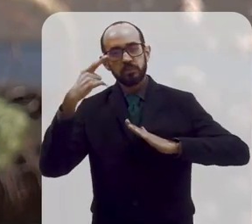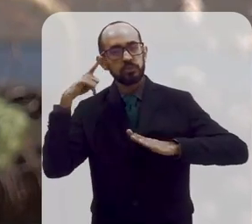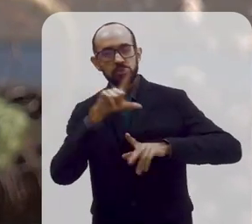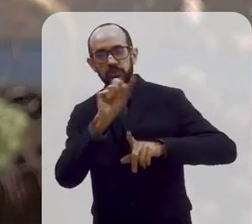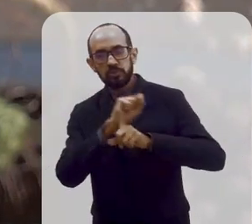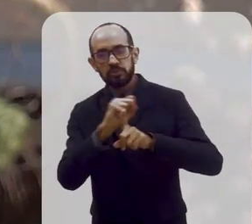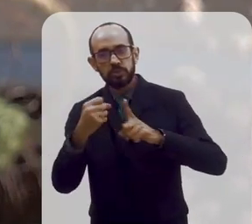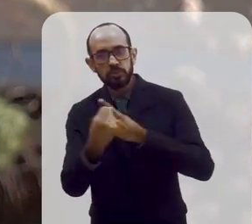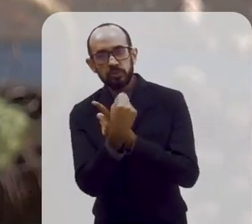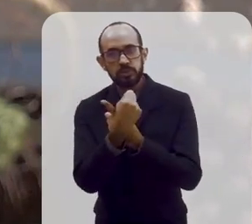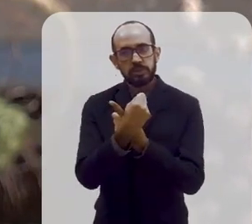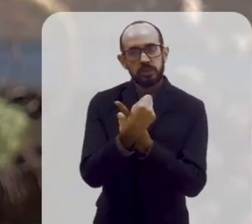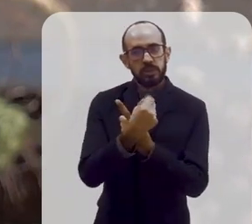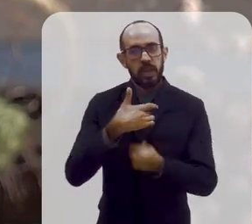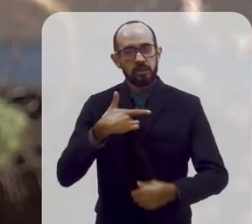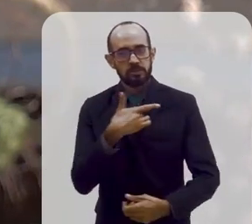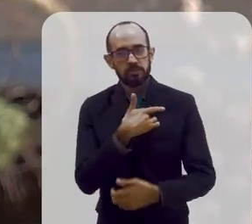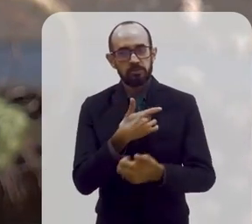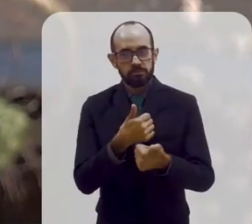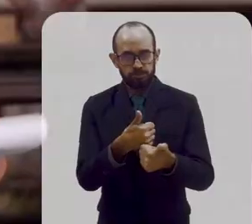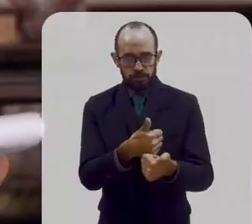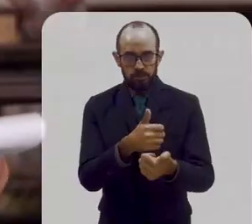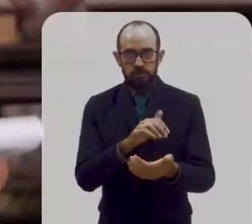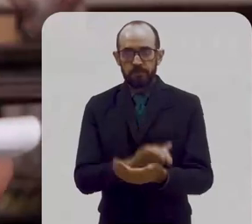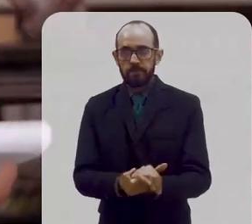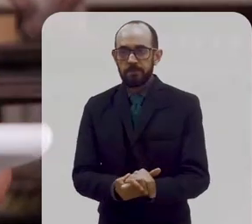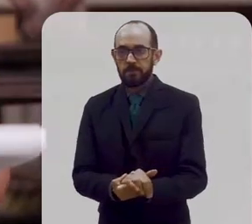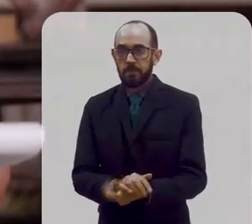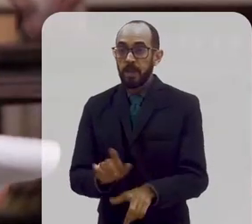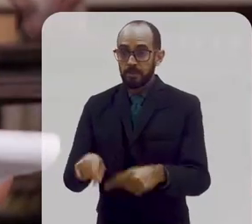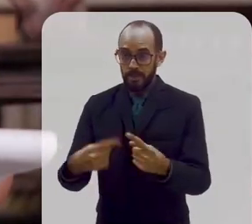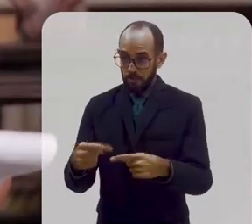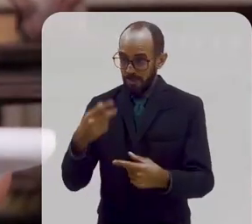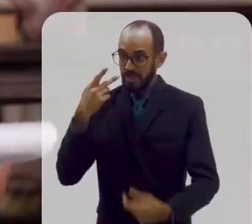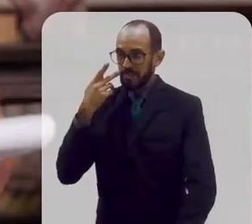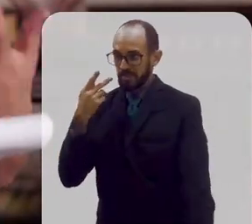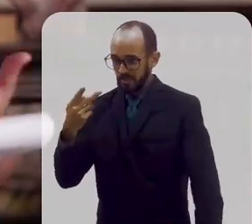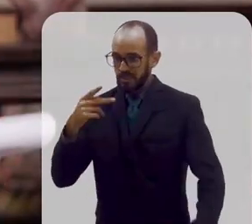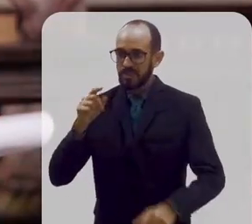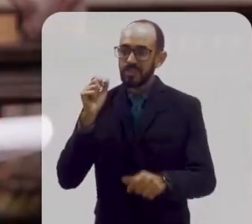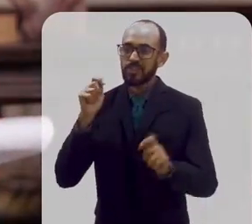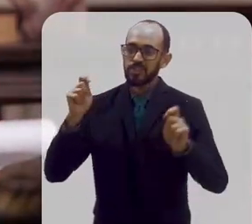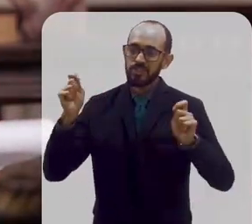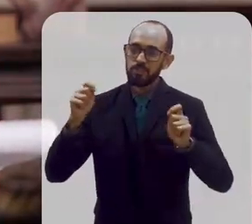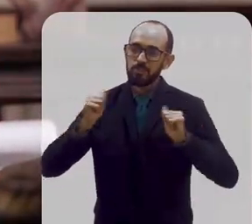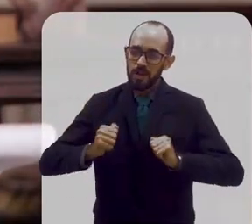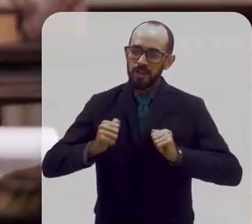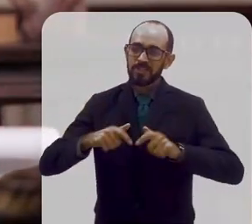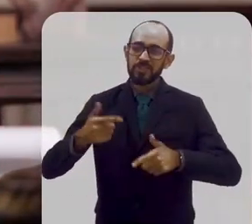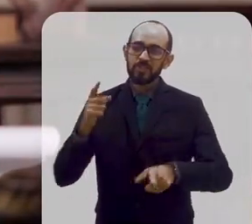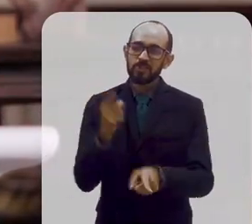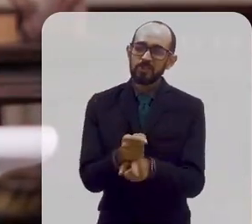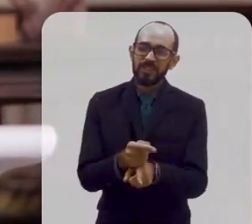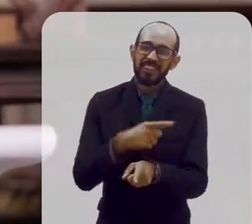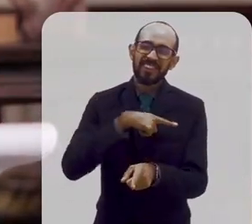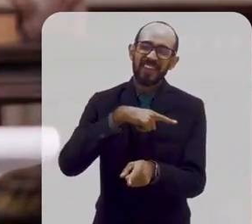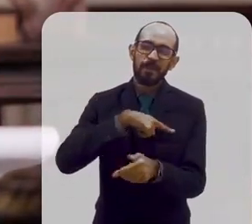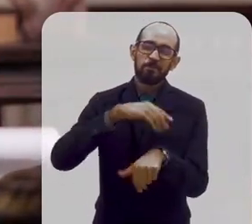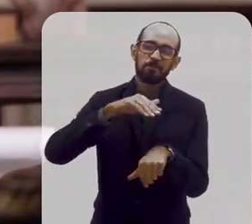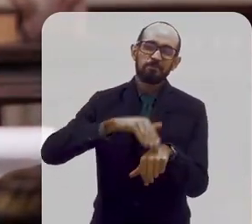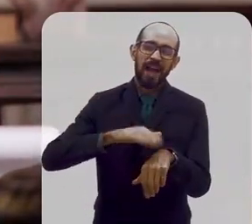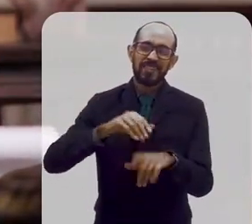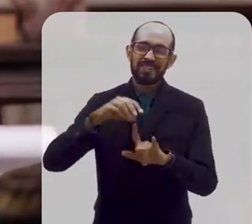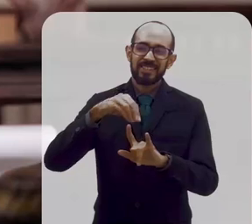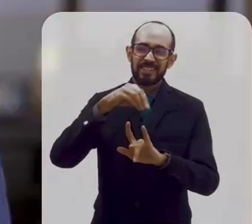ter uma sociedade saudável e um ambiente saudável. Depois dessa visita, podemos descobrir que há muito mais do que imaginávamos dentro daquele castelo